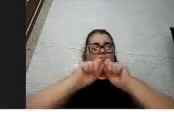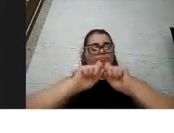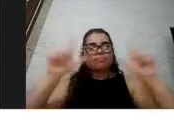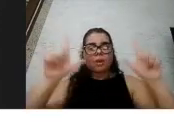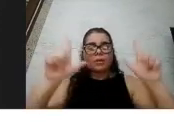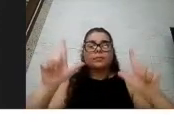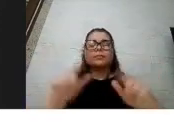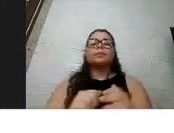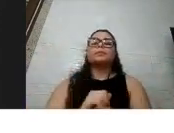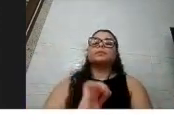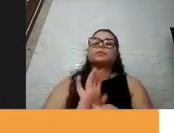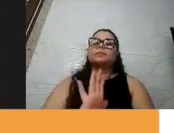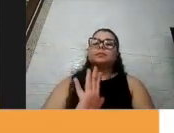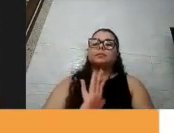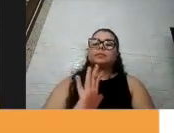está aqui embaixo, tá bom?